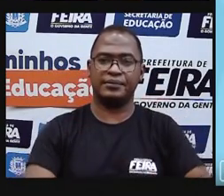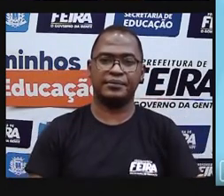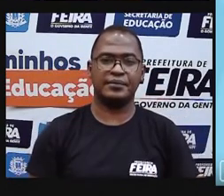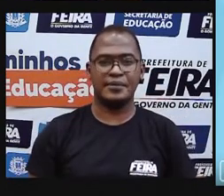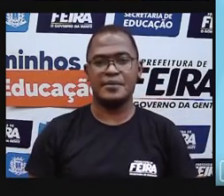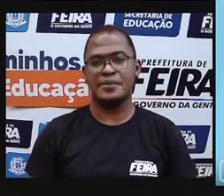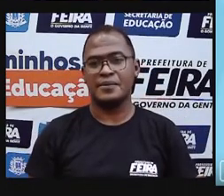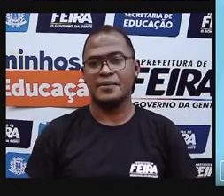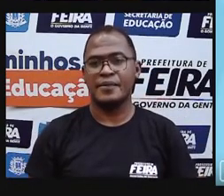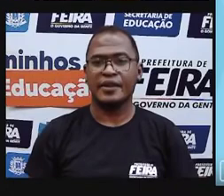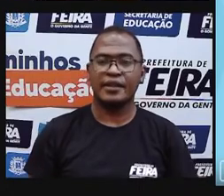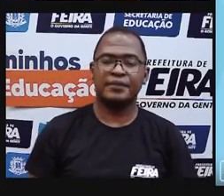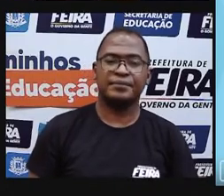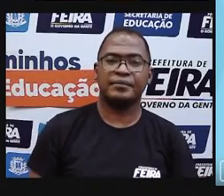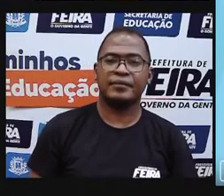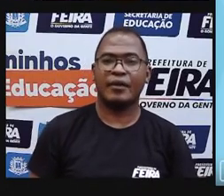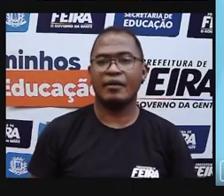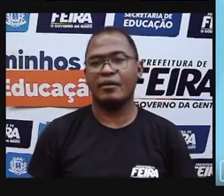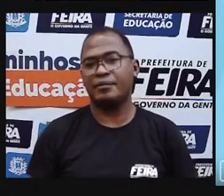dezenas e cinco unidades.